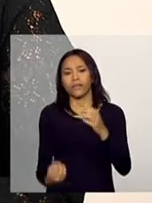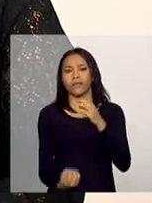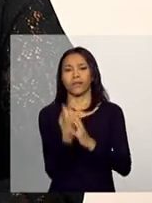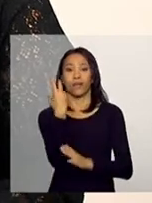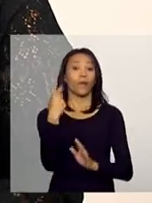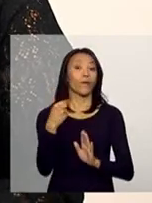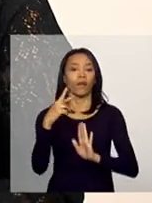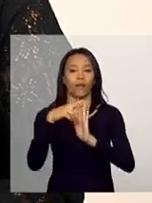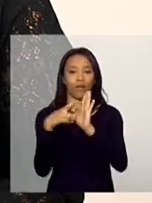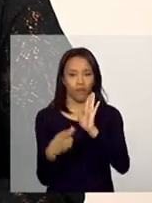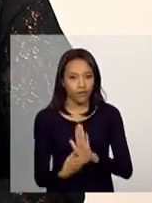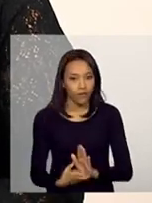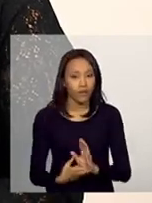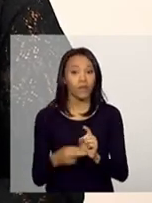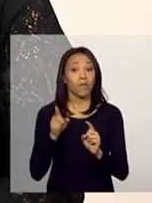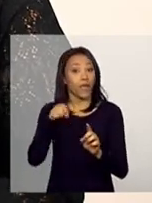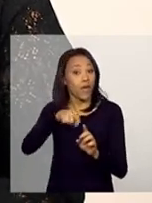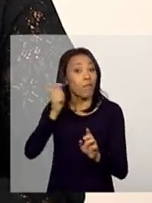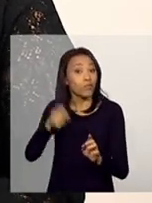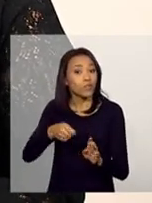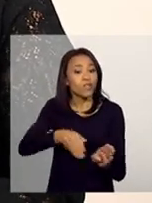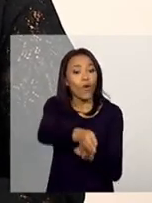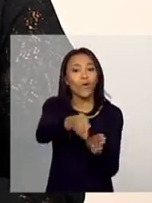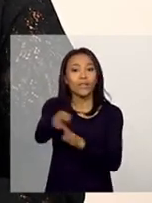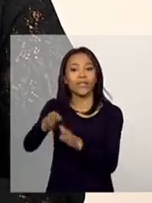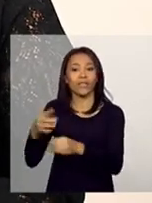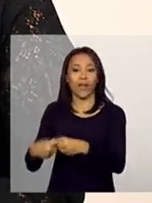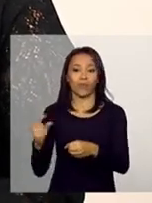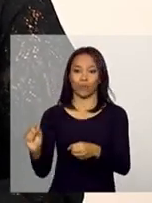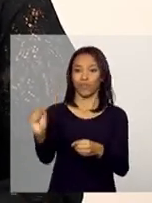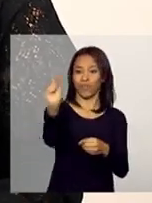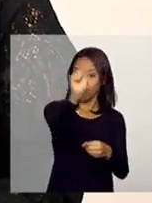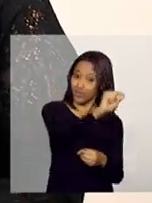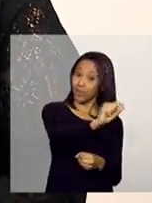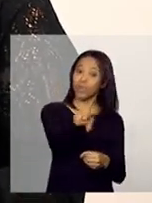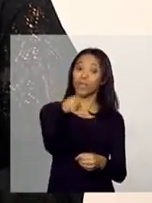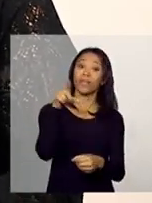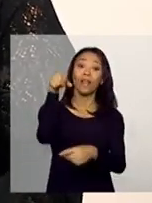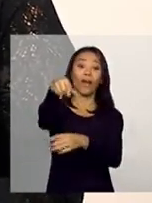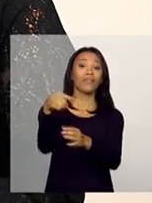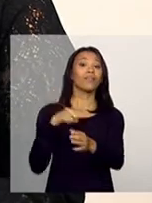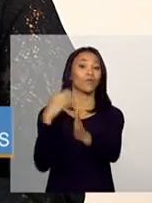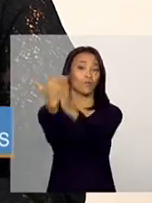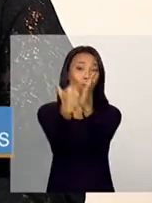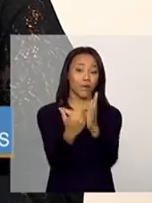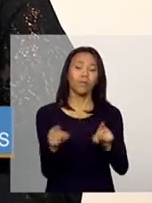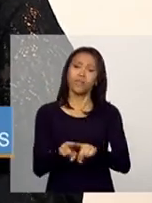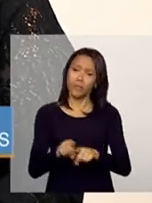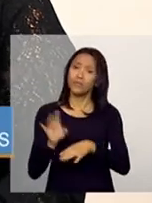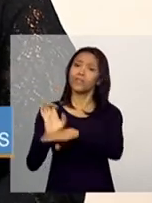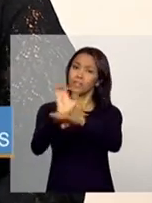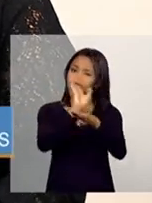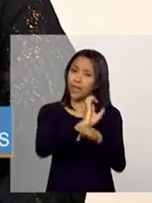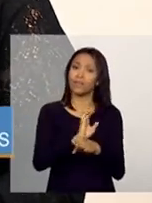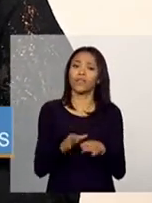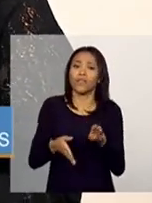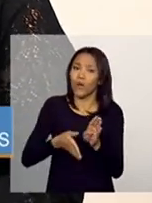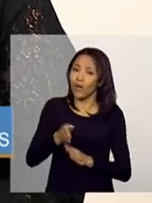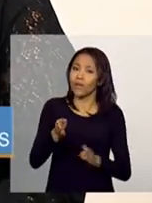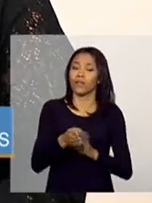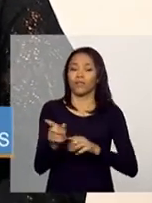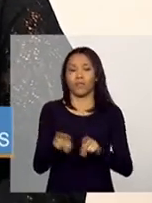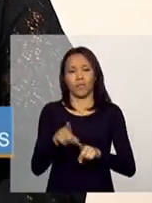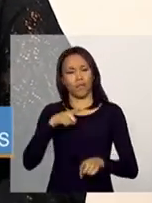para que auxilie o município que executa diretamente esses programas e os estados que acompanham. Então, nós temos